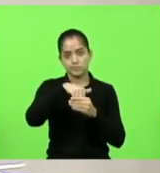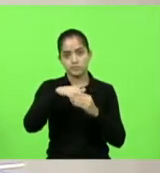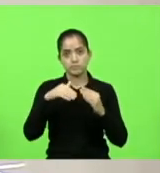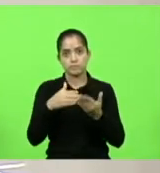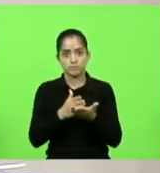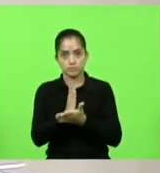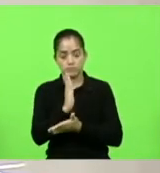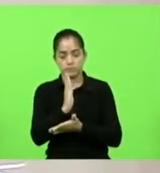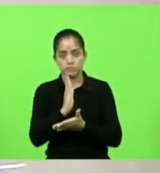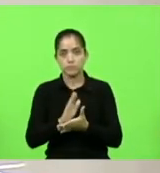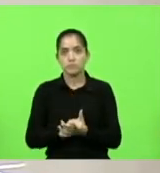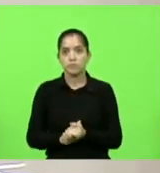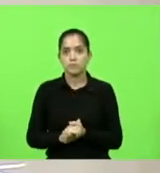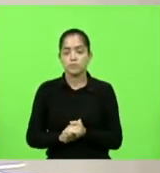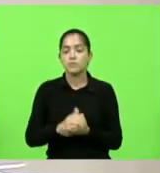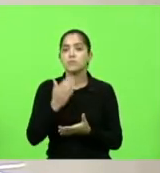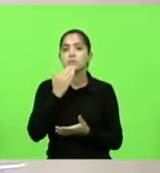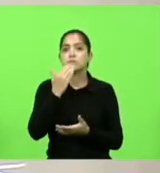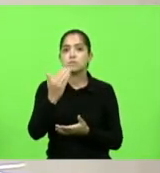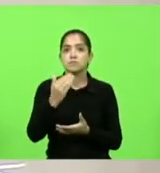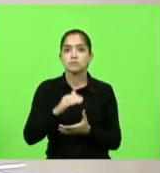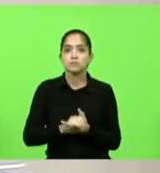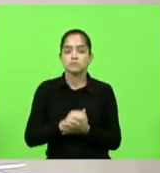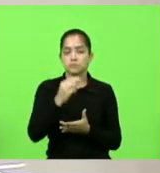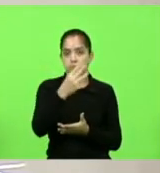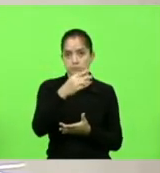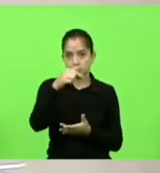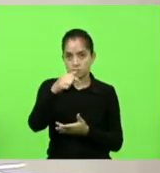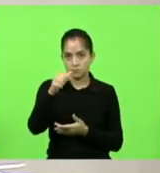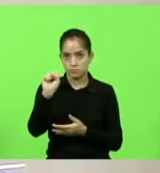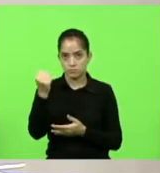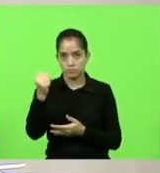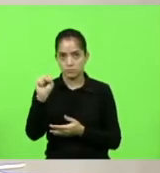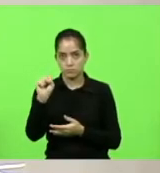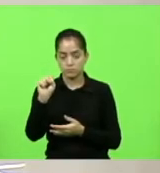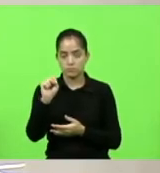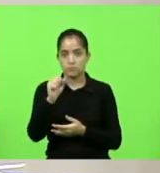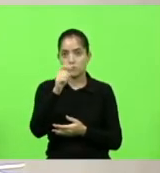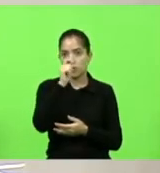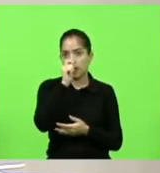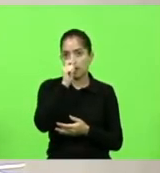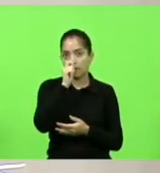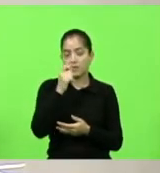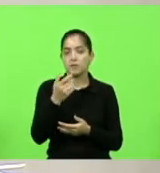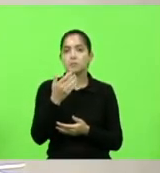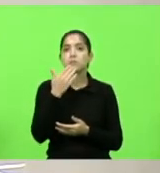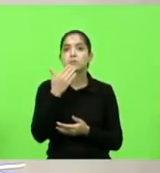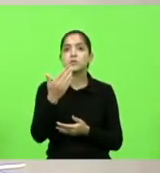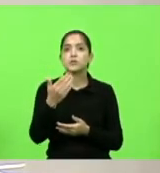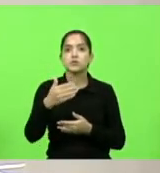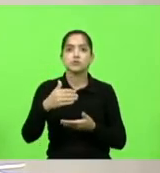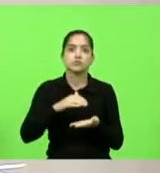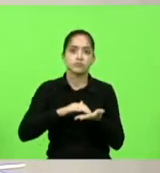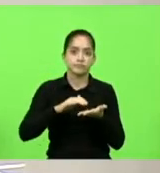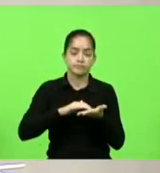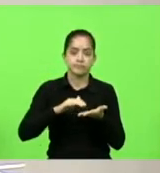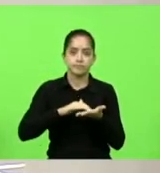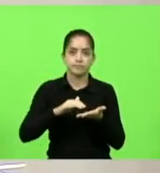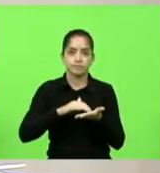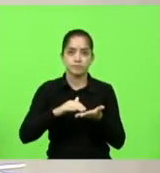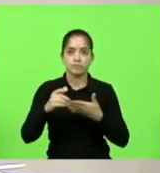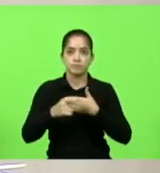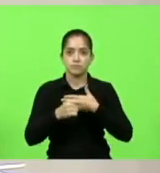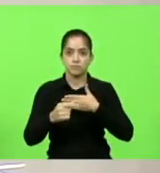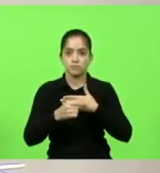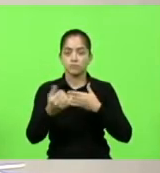Aprovado. Pedido de informação nº 378. Deputado João Amin, solicitando ao secretário da Casa Civil informações